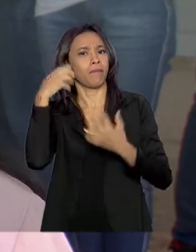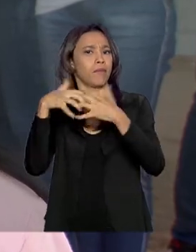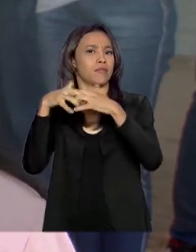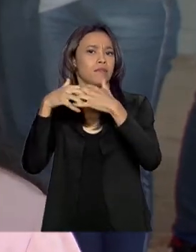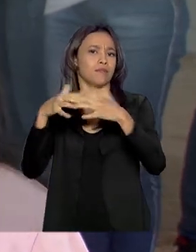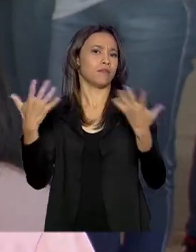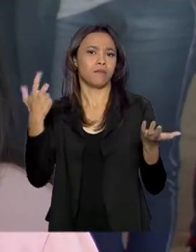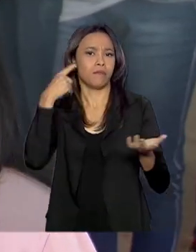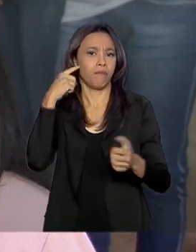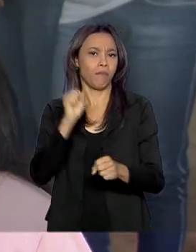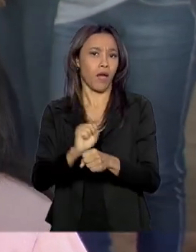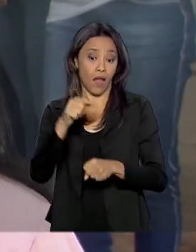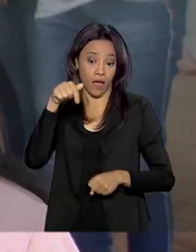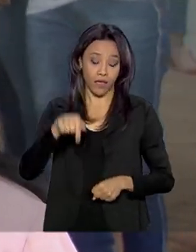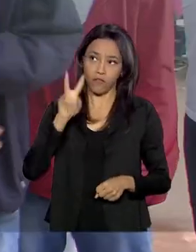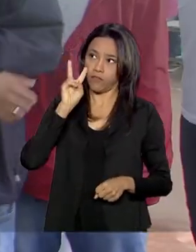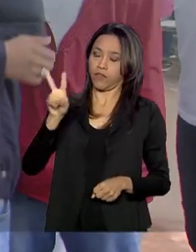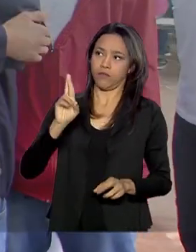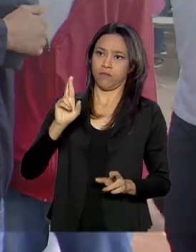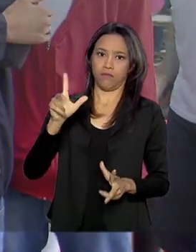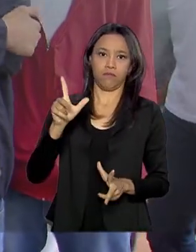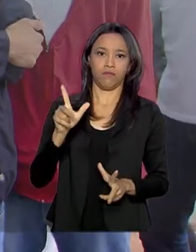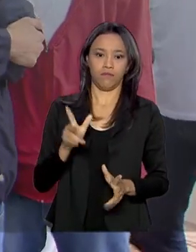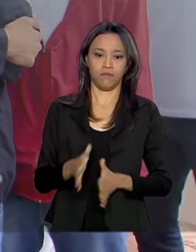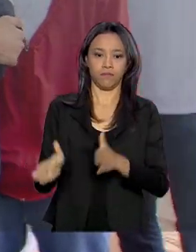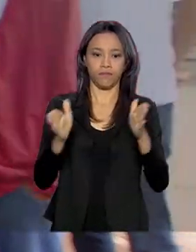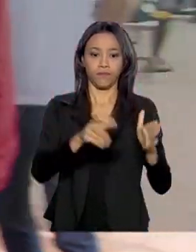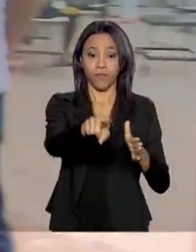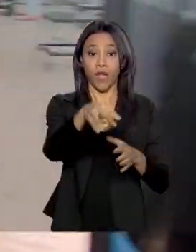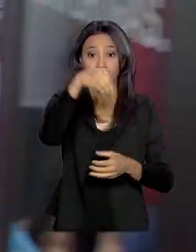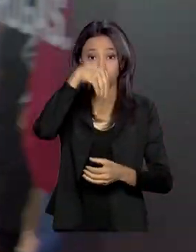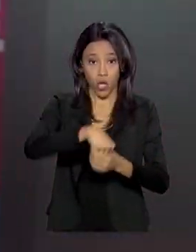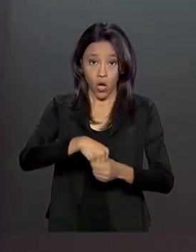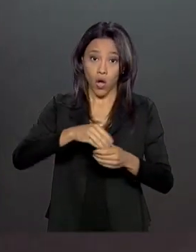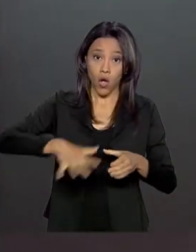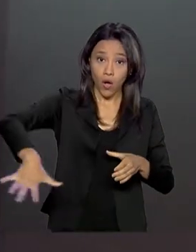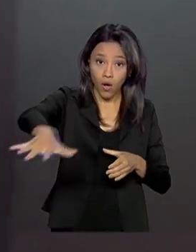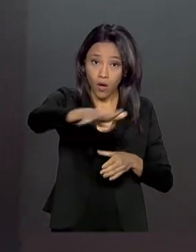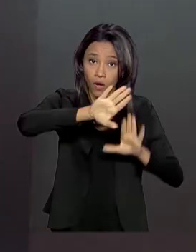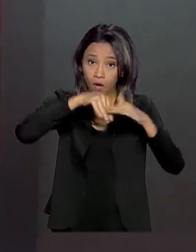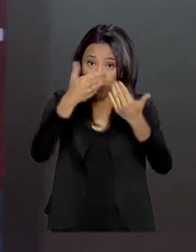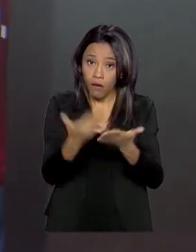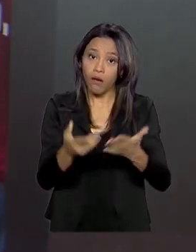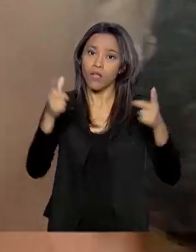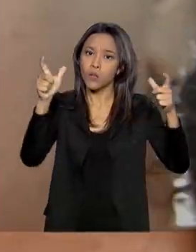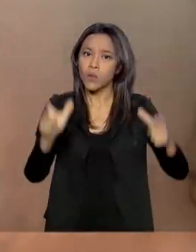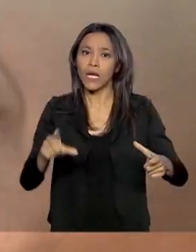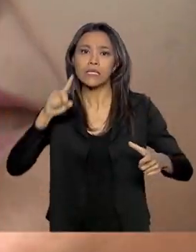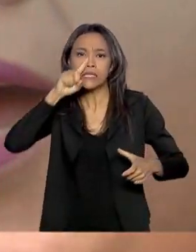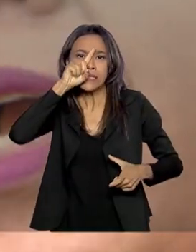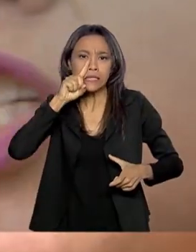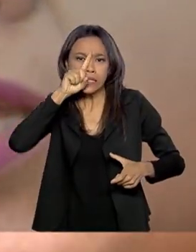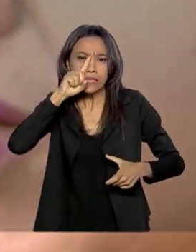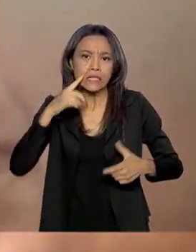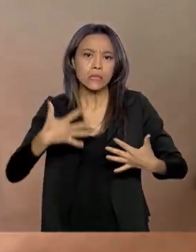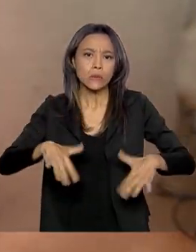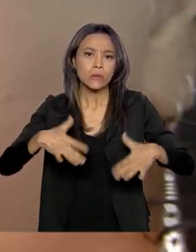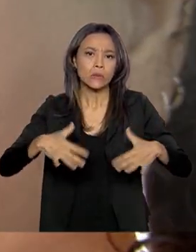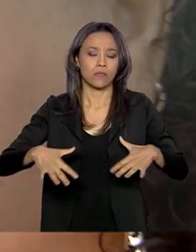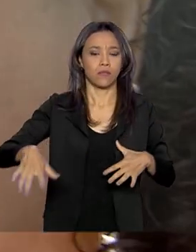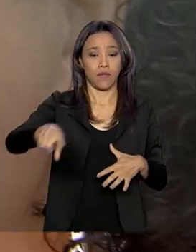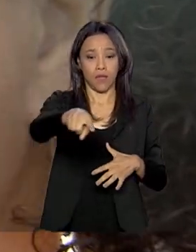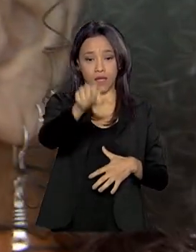vendo aqui, a gente tem outro pensamento diferente. A escola fica numa região de vulnerabilidade social. Segundo a vice